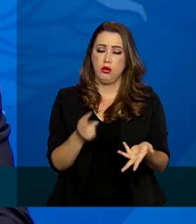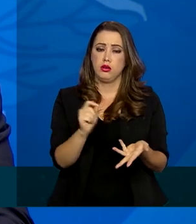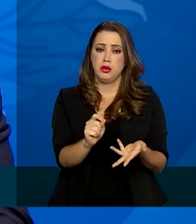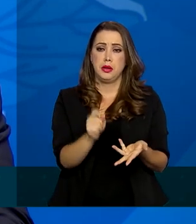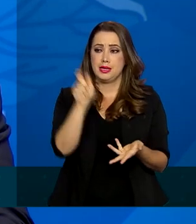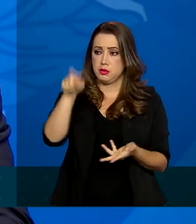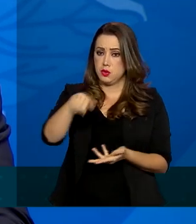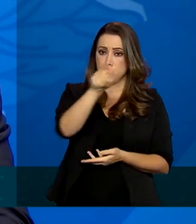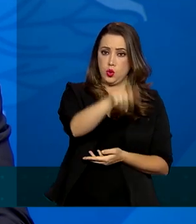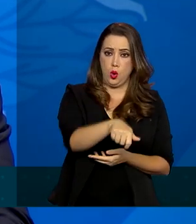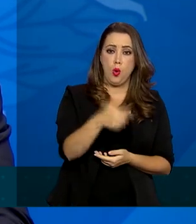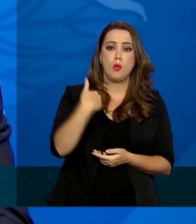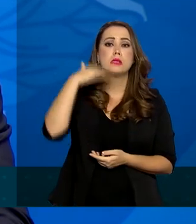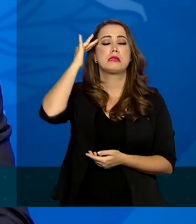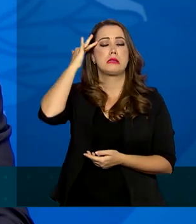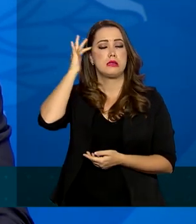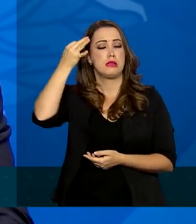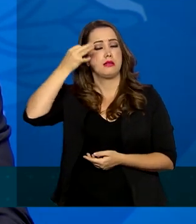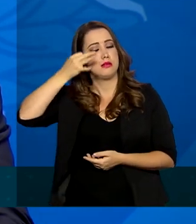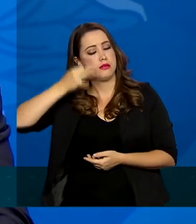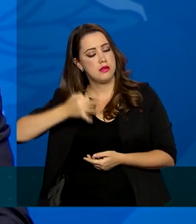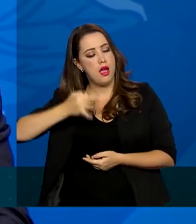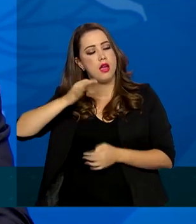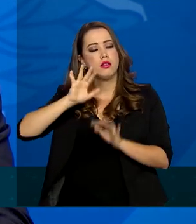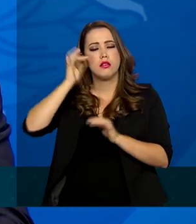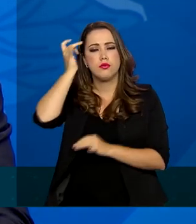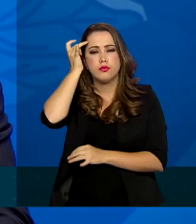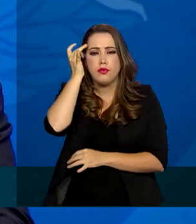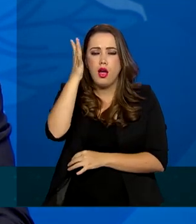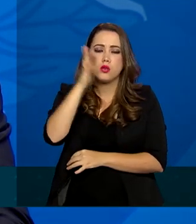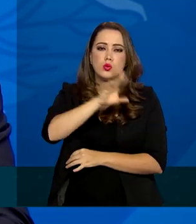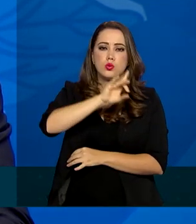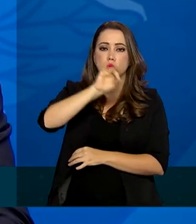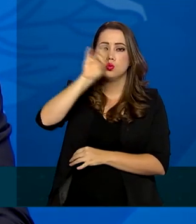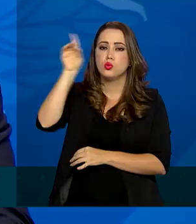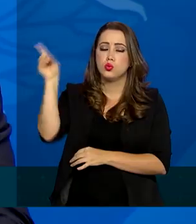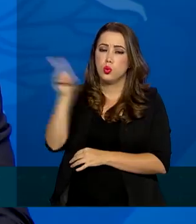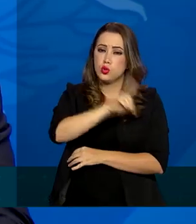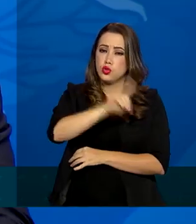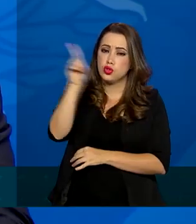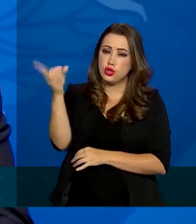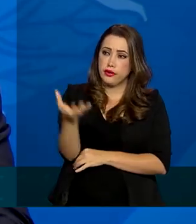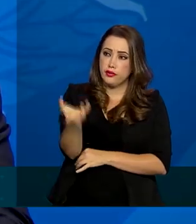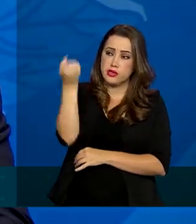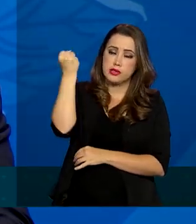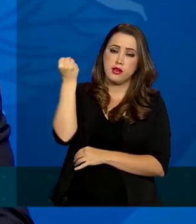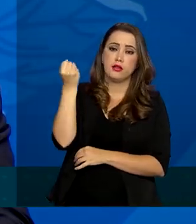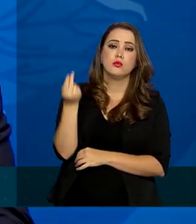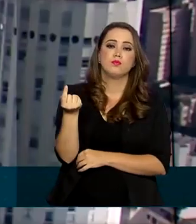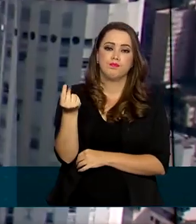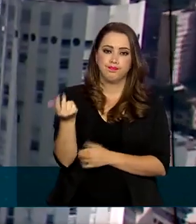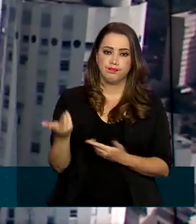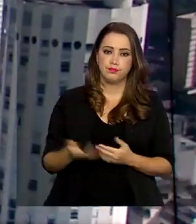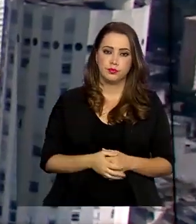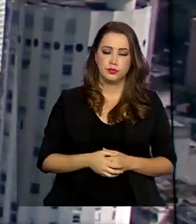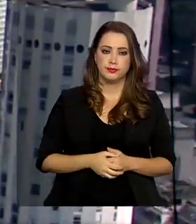para que as pessoas entendam de uma maneira muito mais fácil quando elas têm o direito de receber.